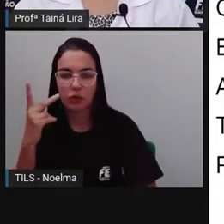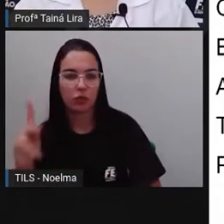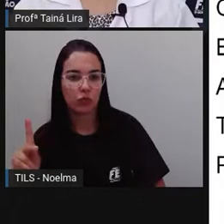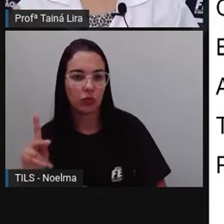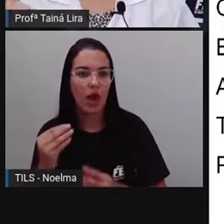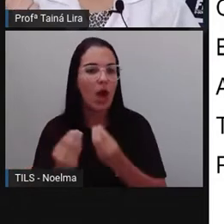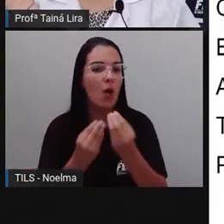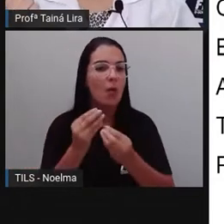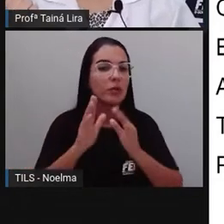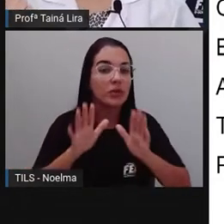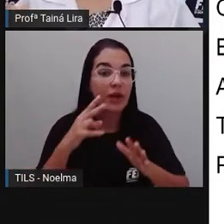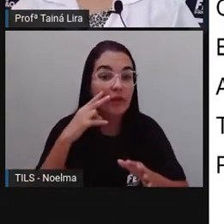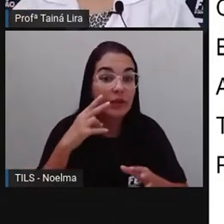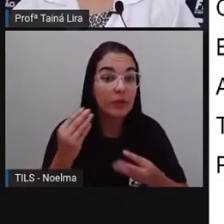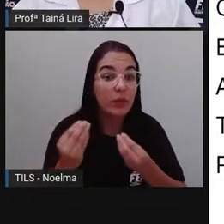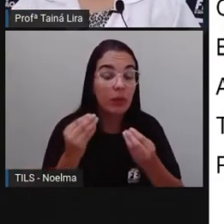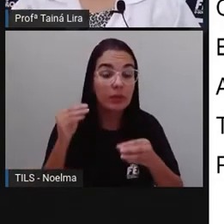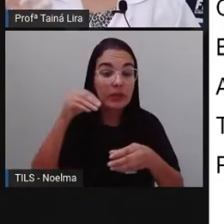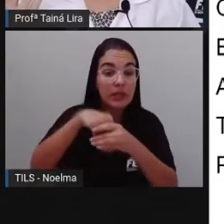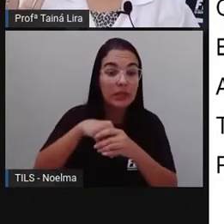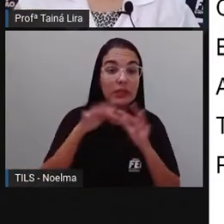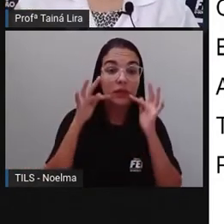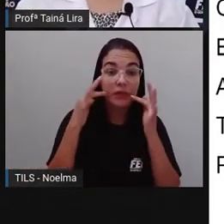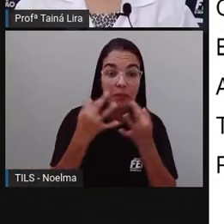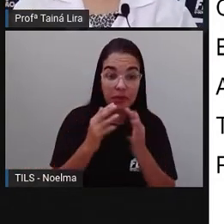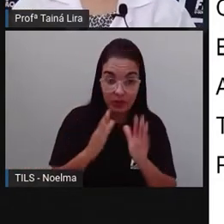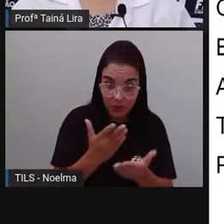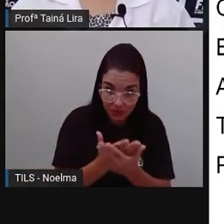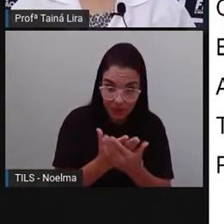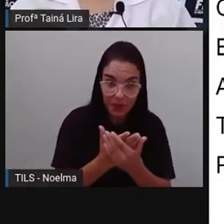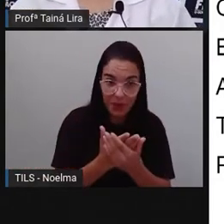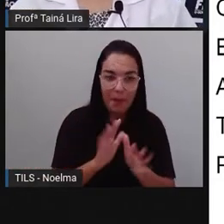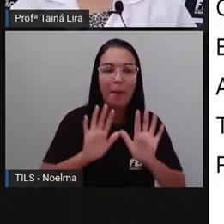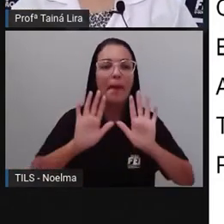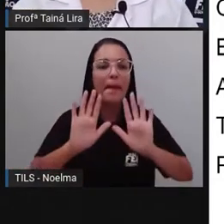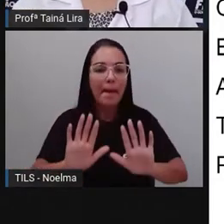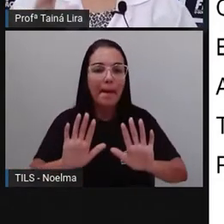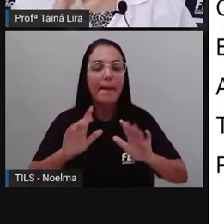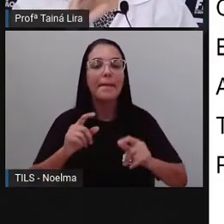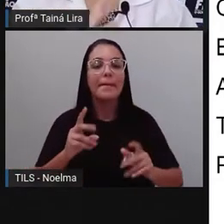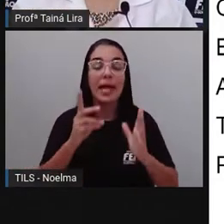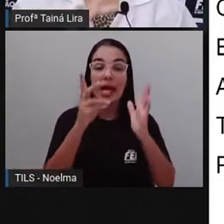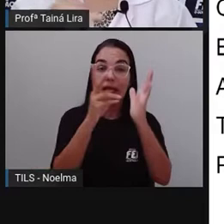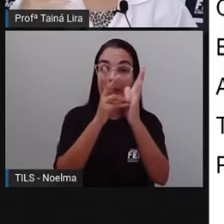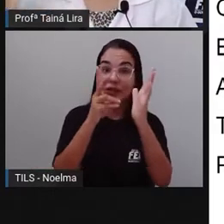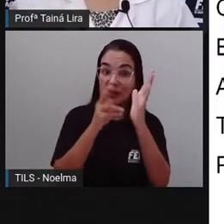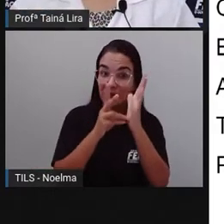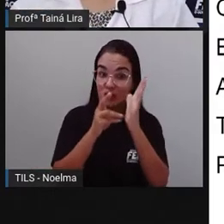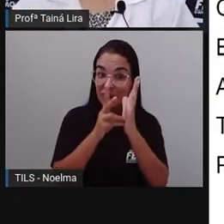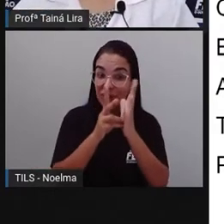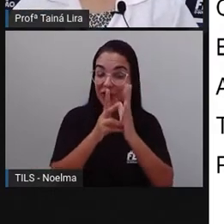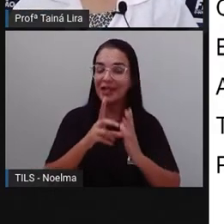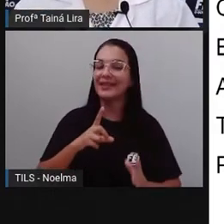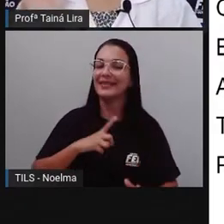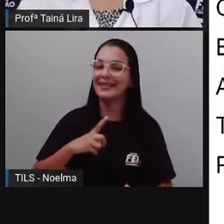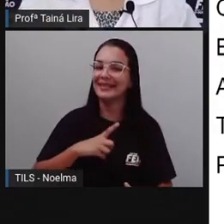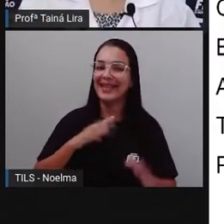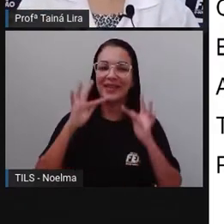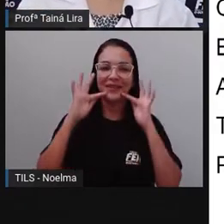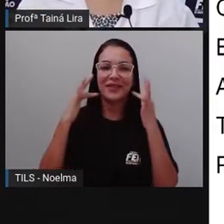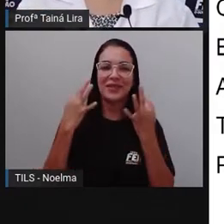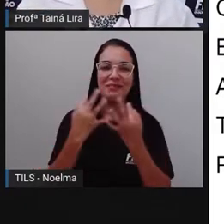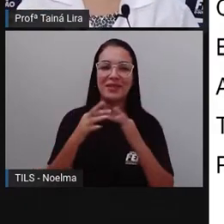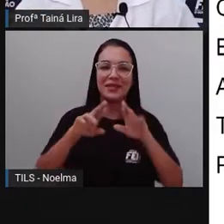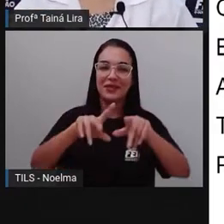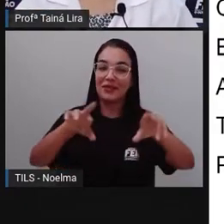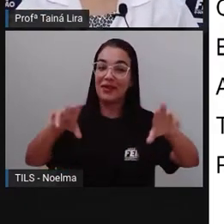família, não é verdade? Mas os indígenas, muitas vezes, moram várias famílias diferentes em uma mesma